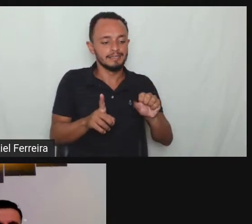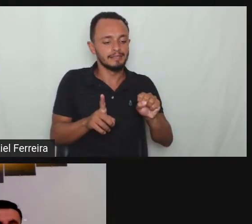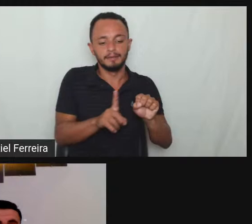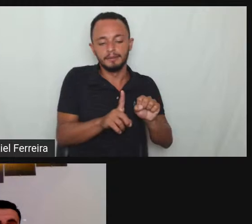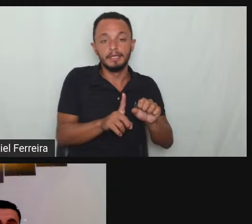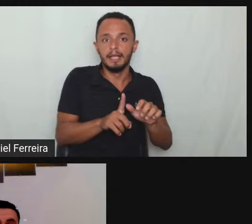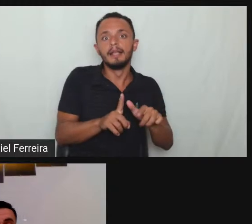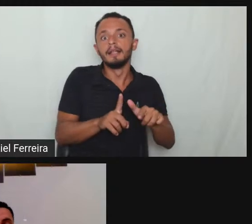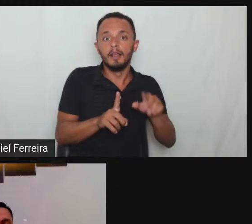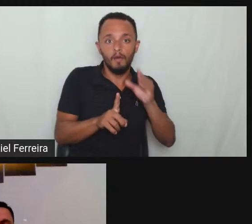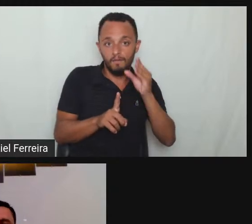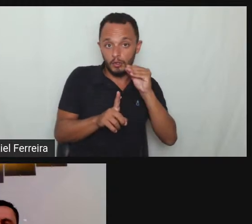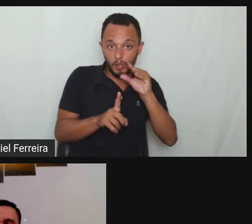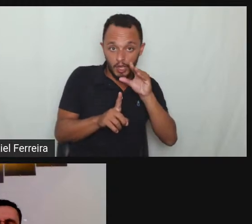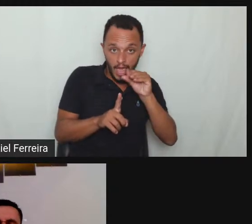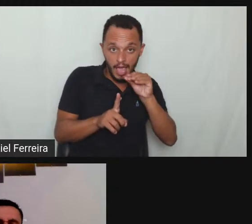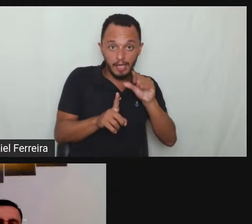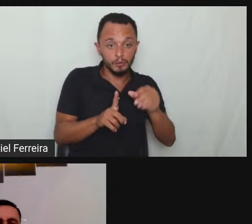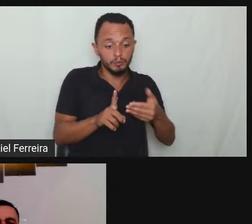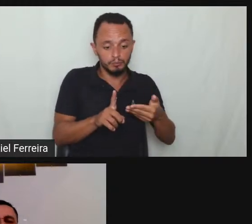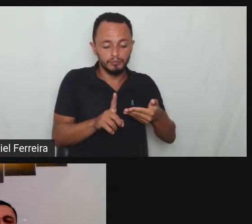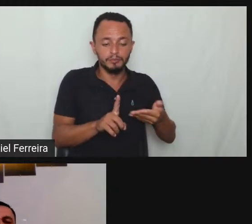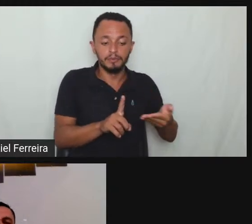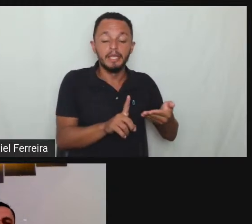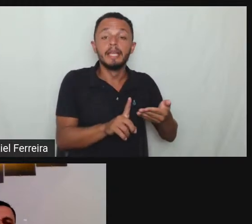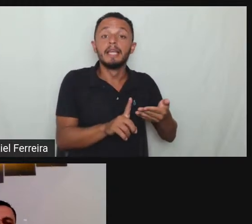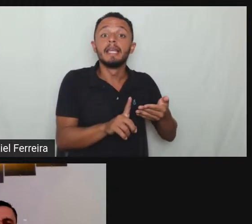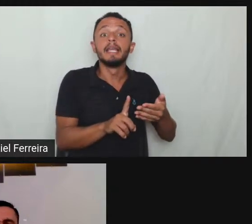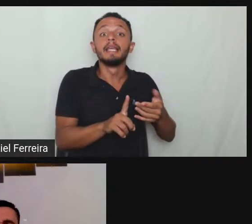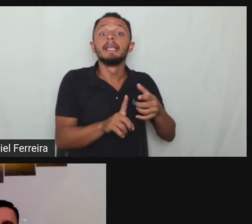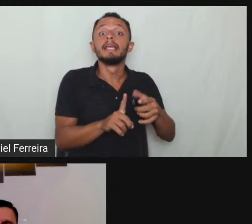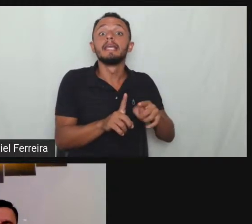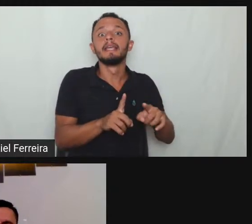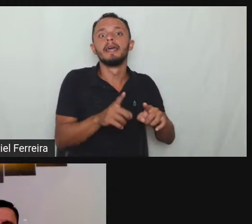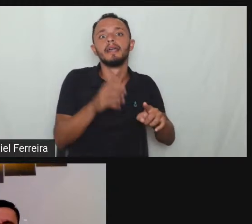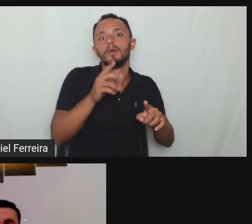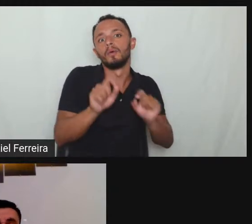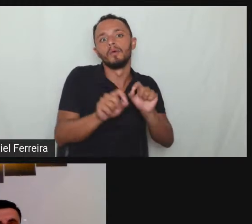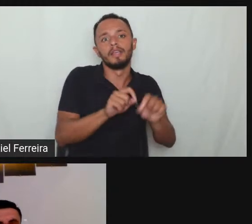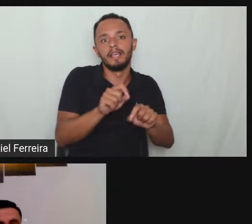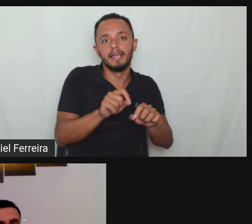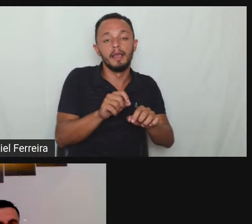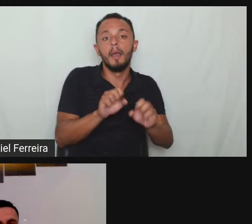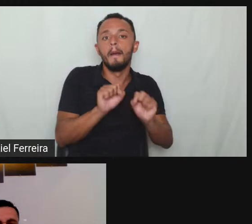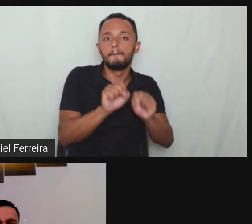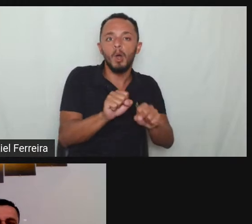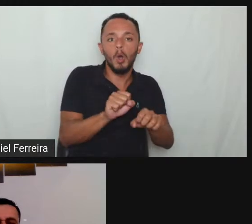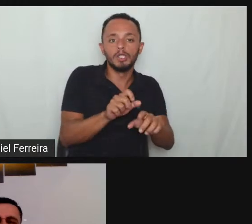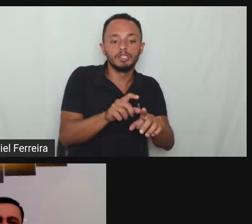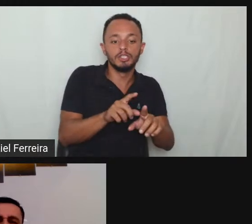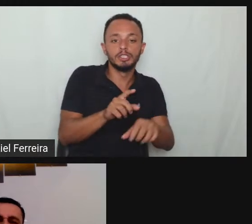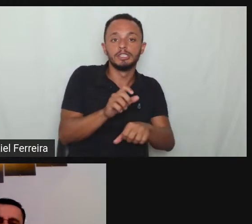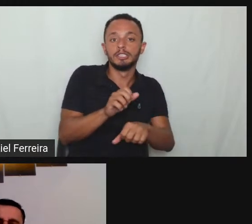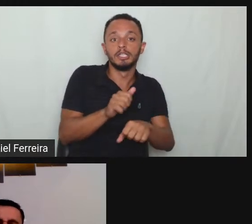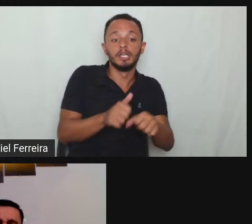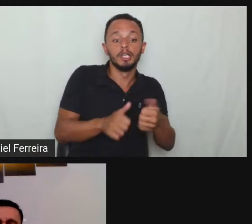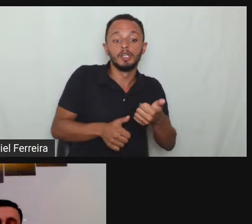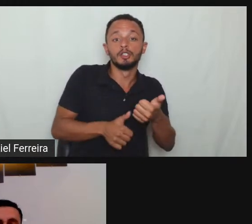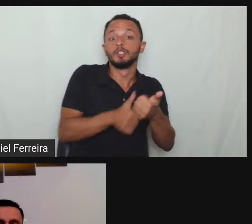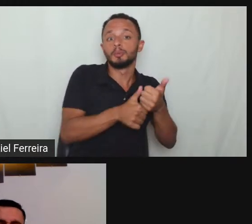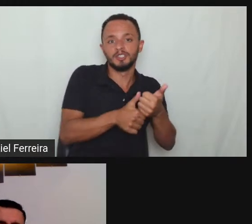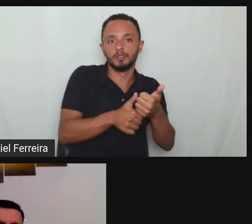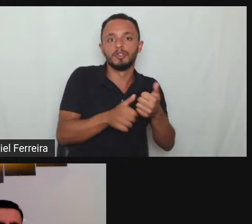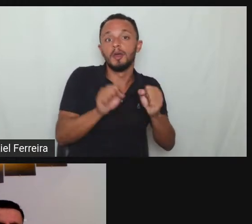dentro da lei de cotas é só se empresa contratar outra pessoa com deficiência para trabalhar na mesma vaga